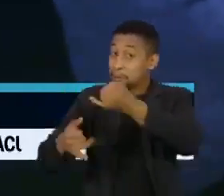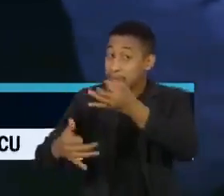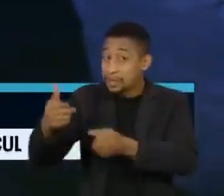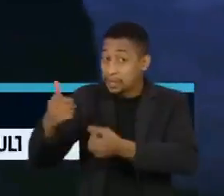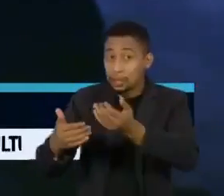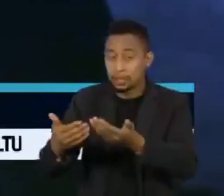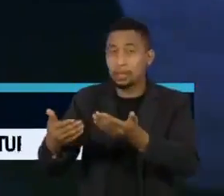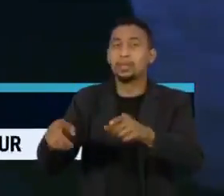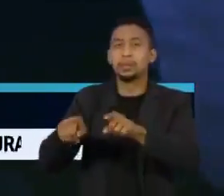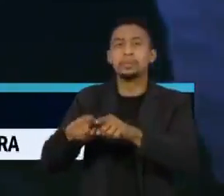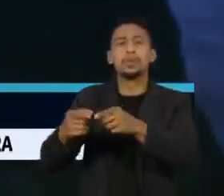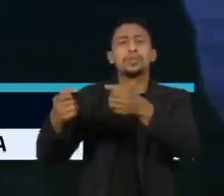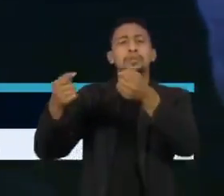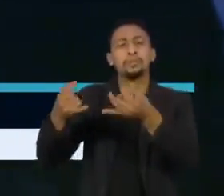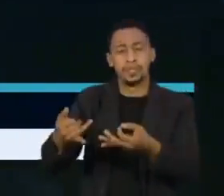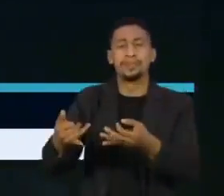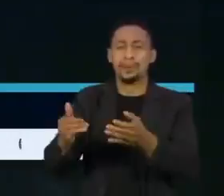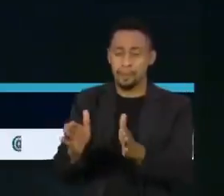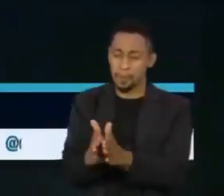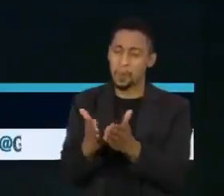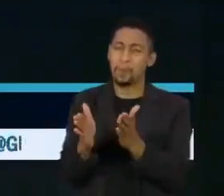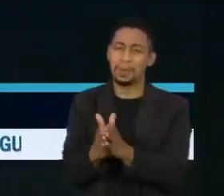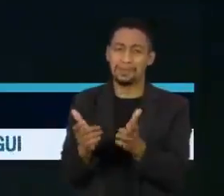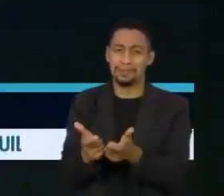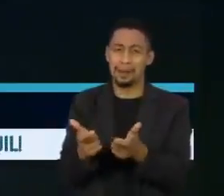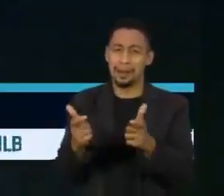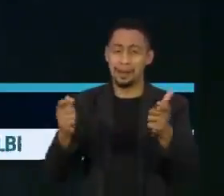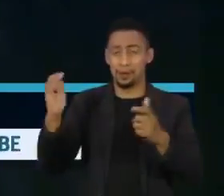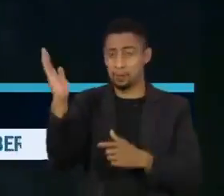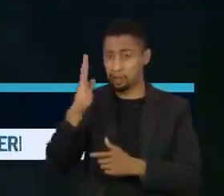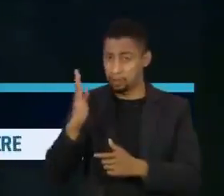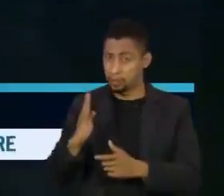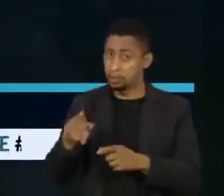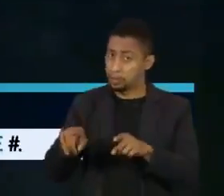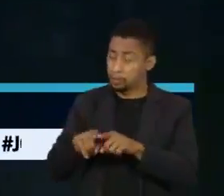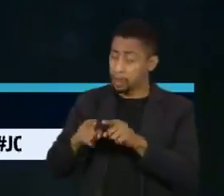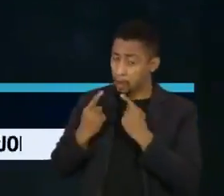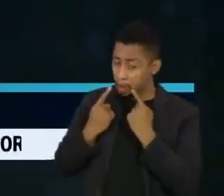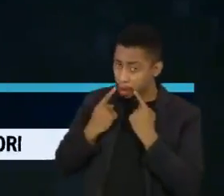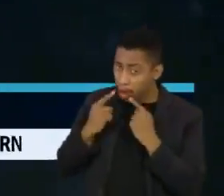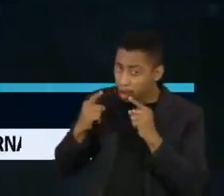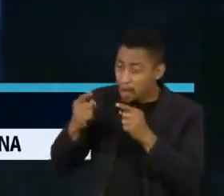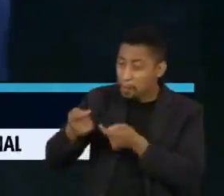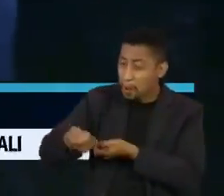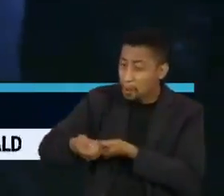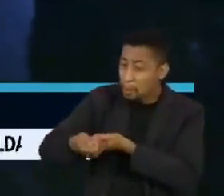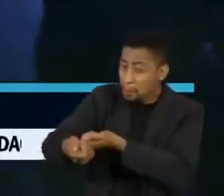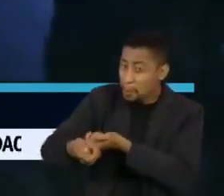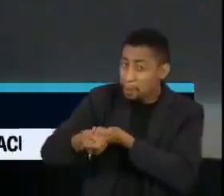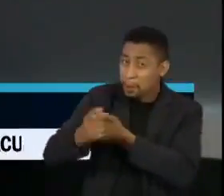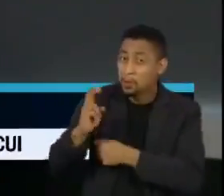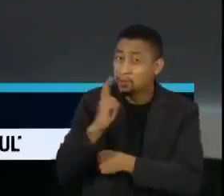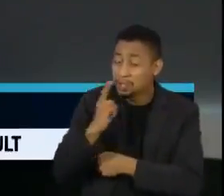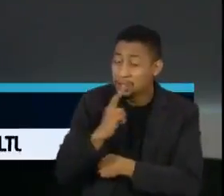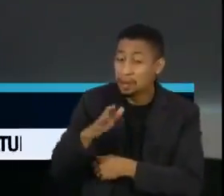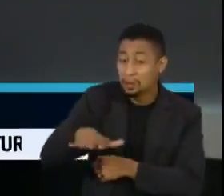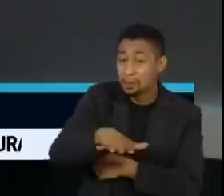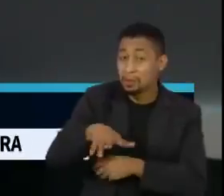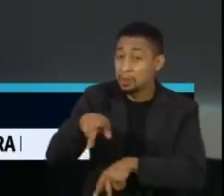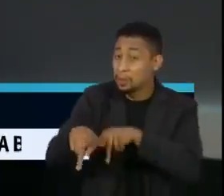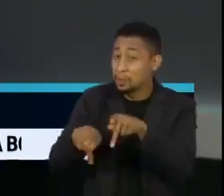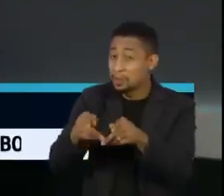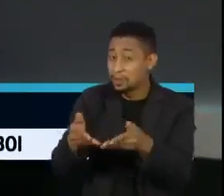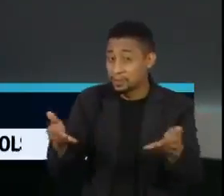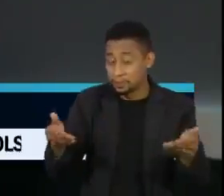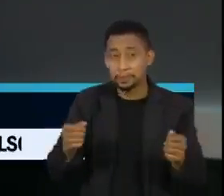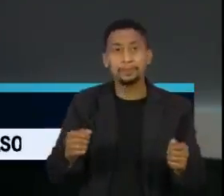Discute o aumento da pobreza no país e critica a forma como o auxílio emergencial chega à população. Um